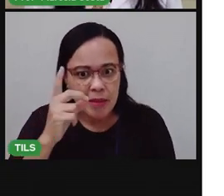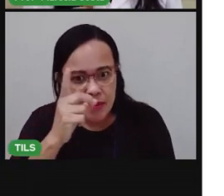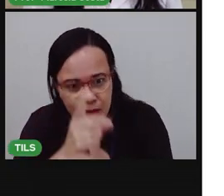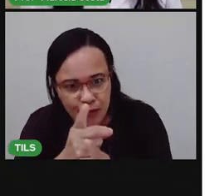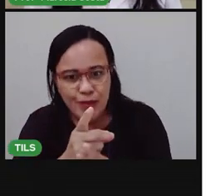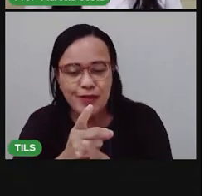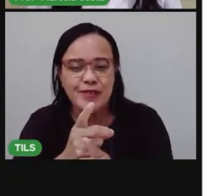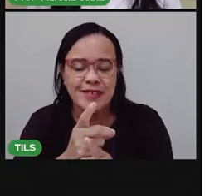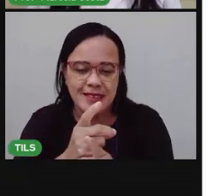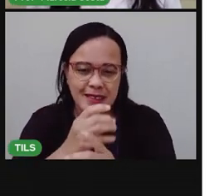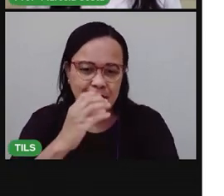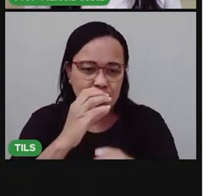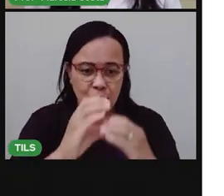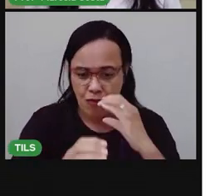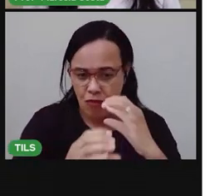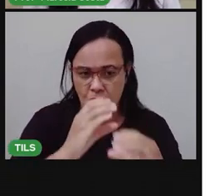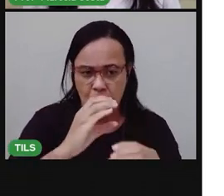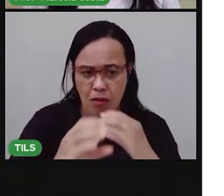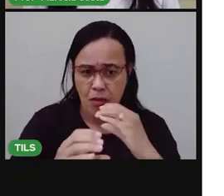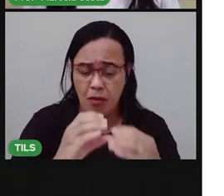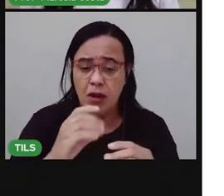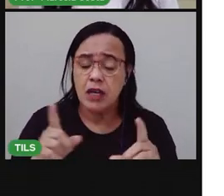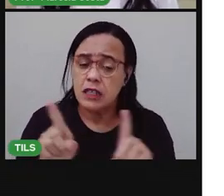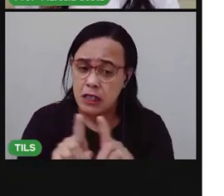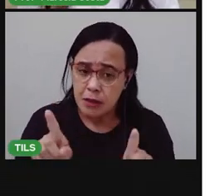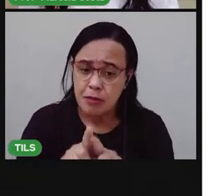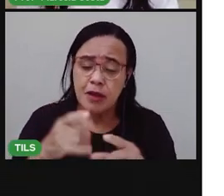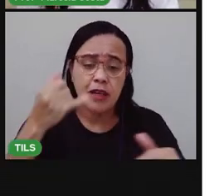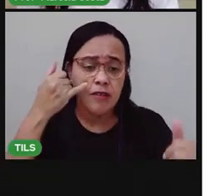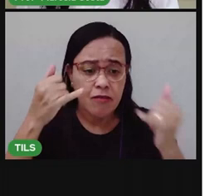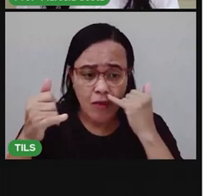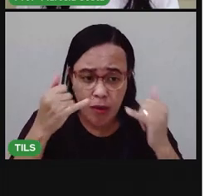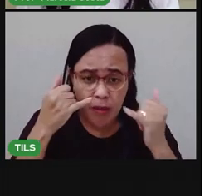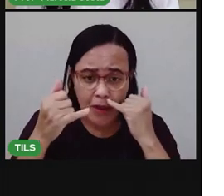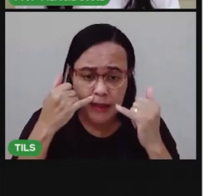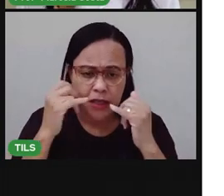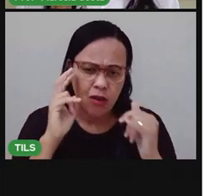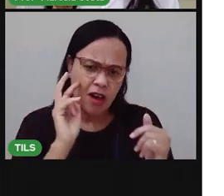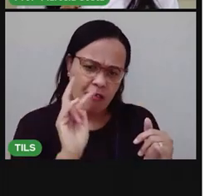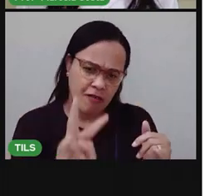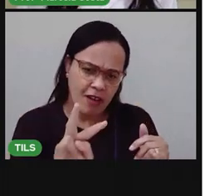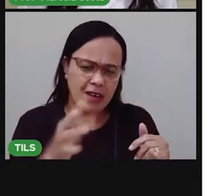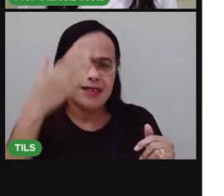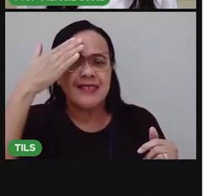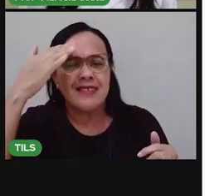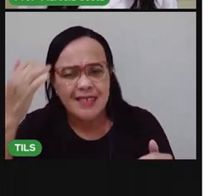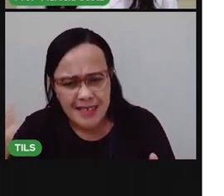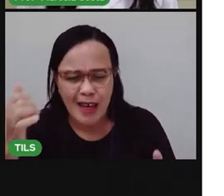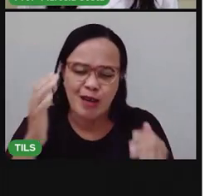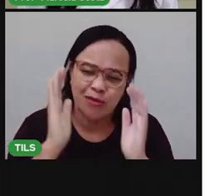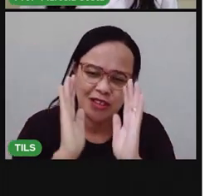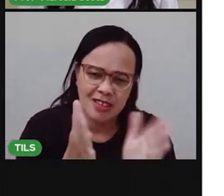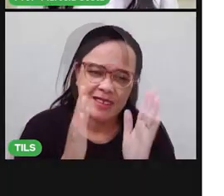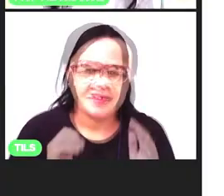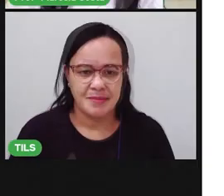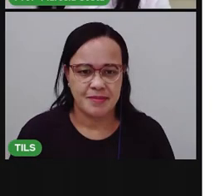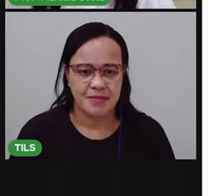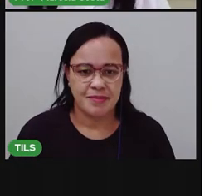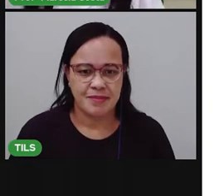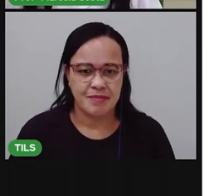todas as informações que tem ali no rótulo. Mas, você vê a embalagem, você já sabe que produto é aquele.